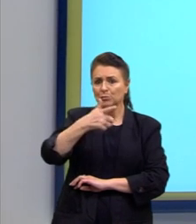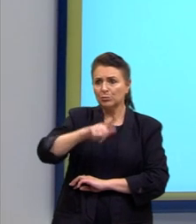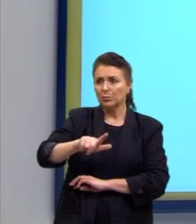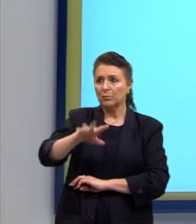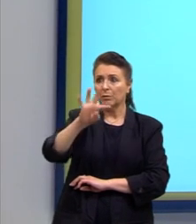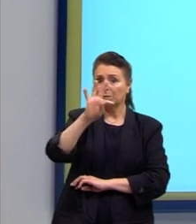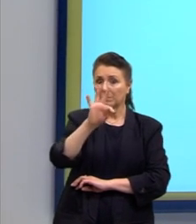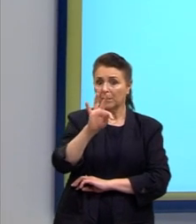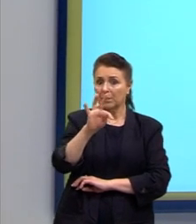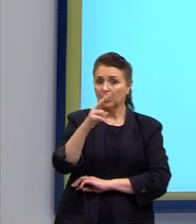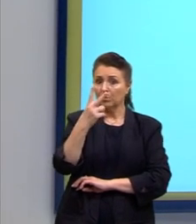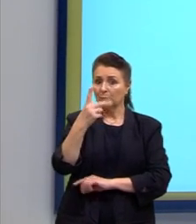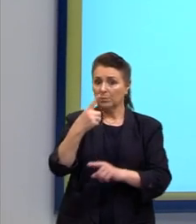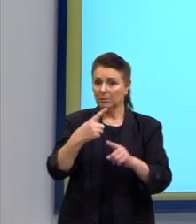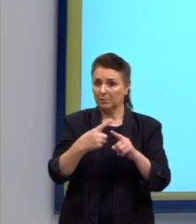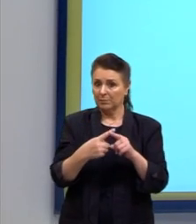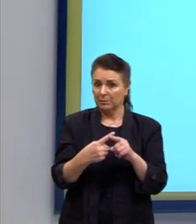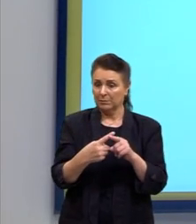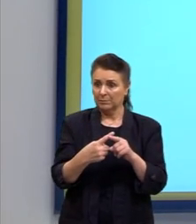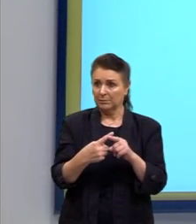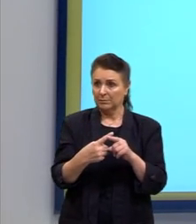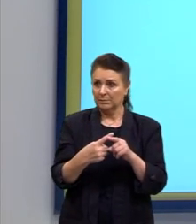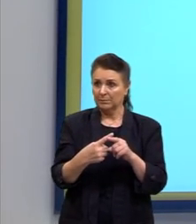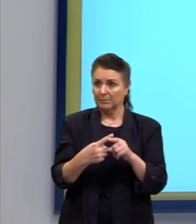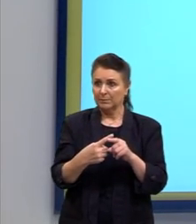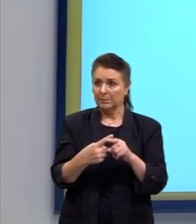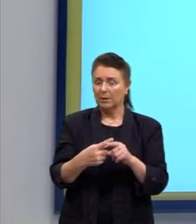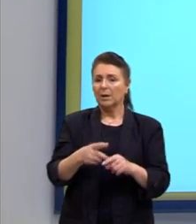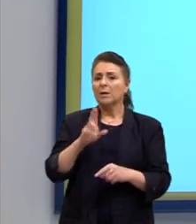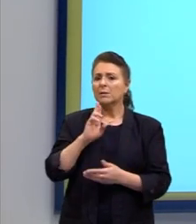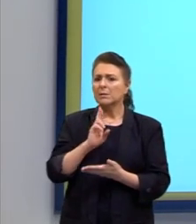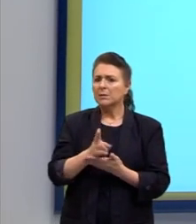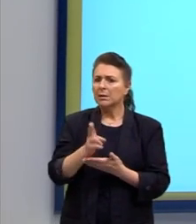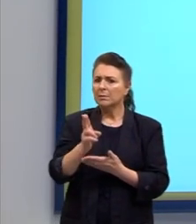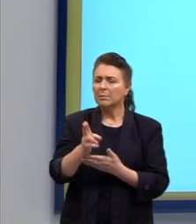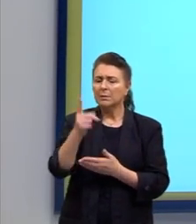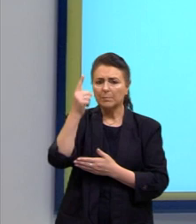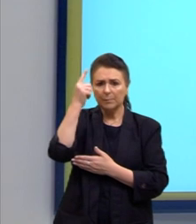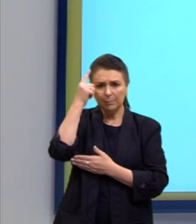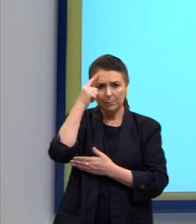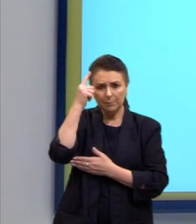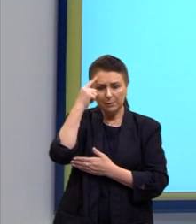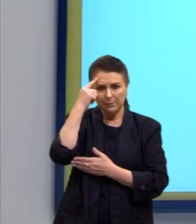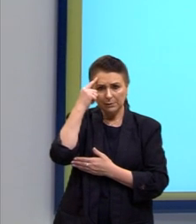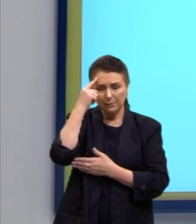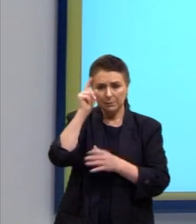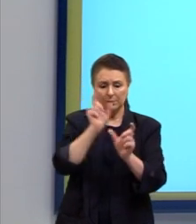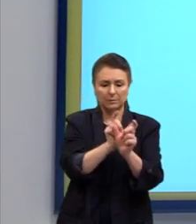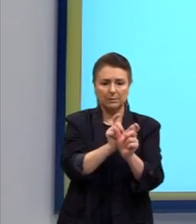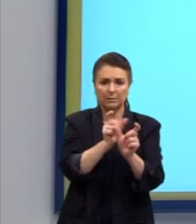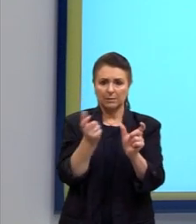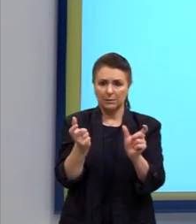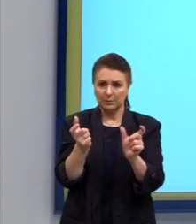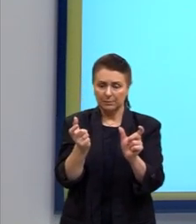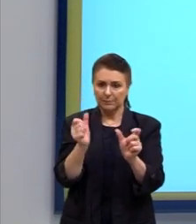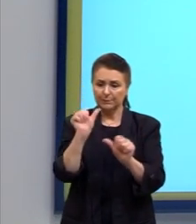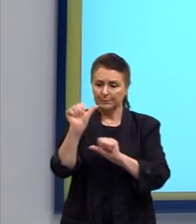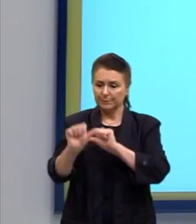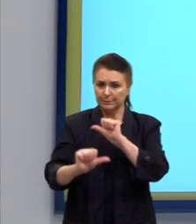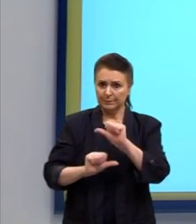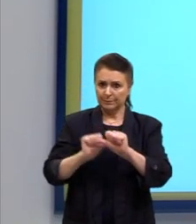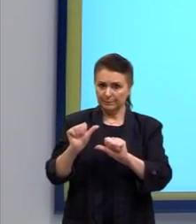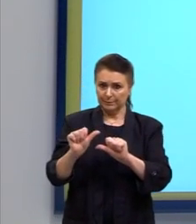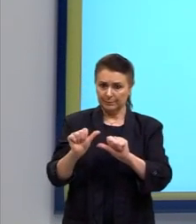aparece duas vezes. Então, sempre que nós pensarmos lá nas permutações possíveis, vai